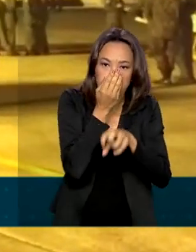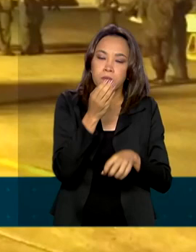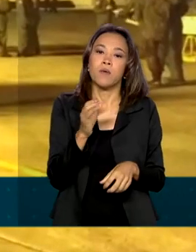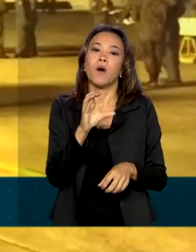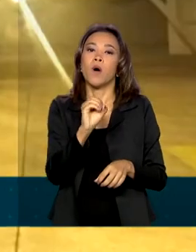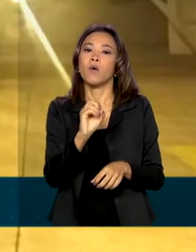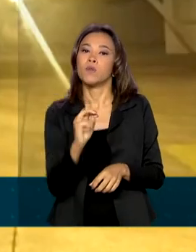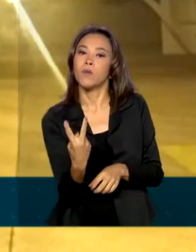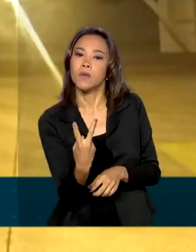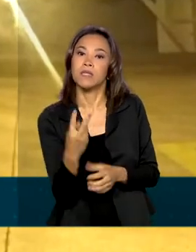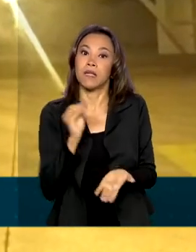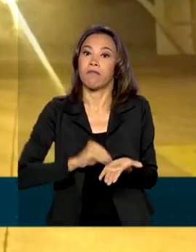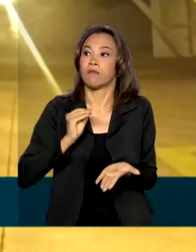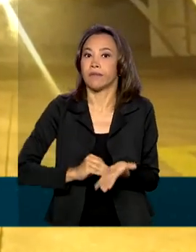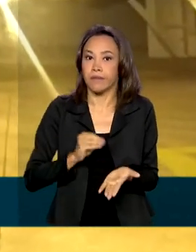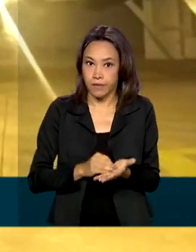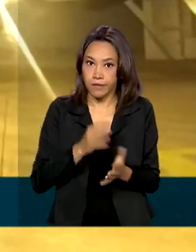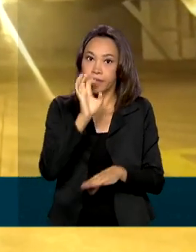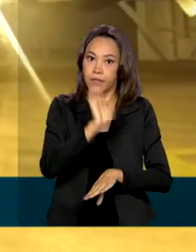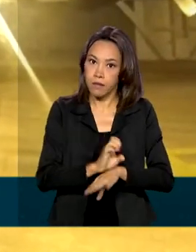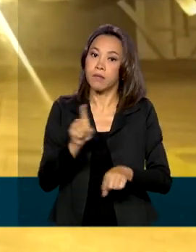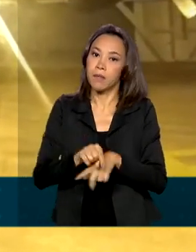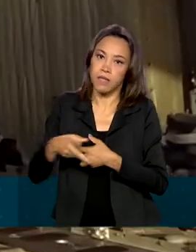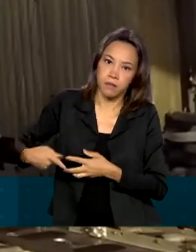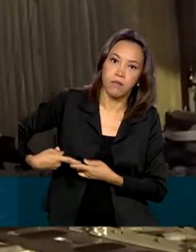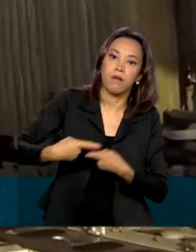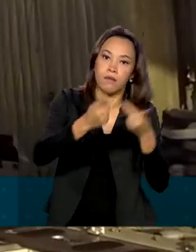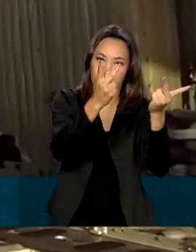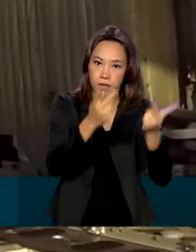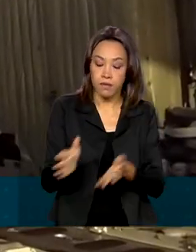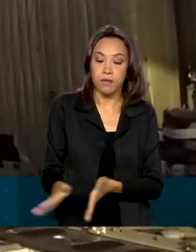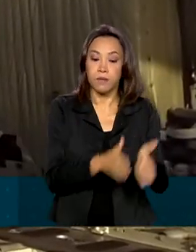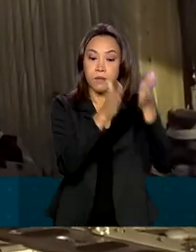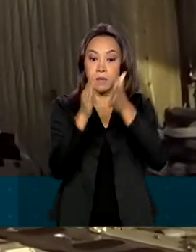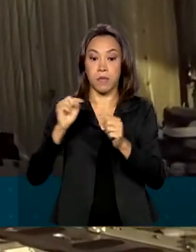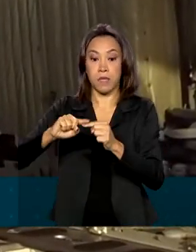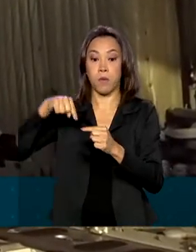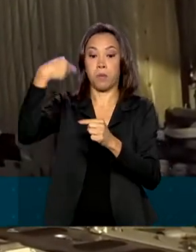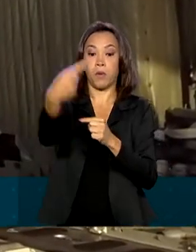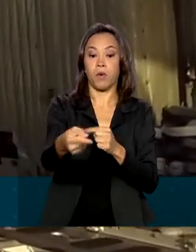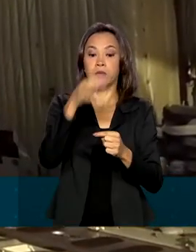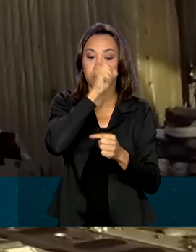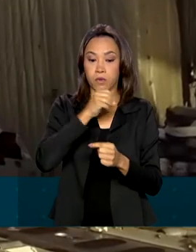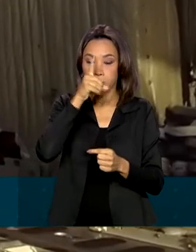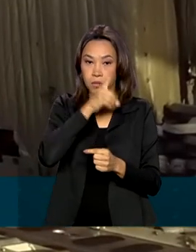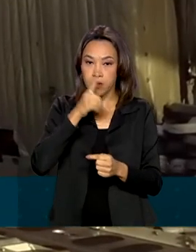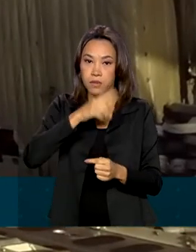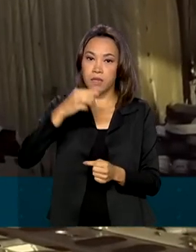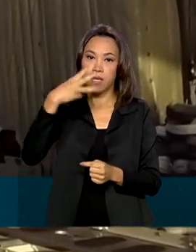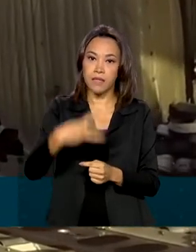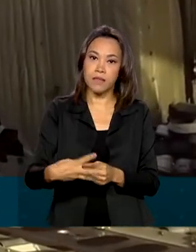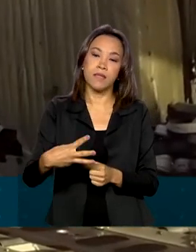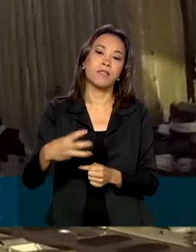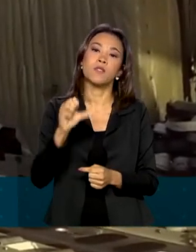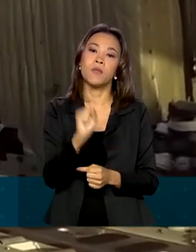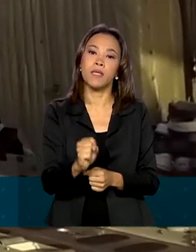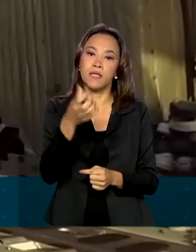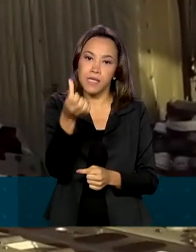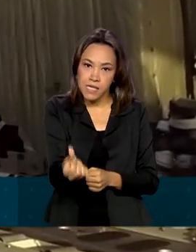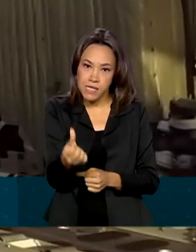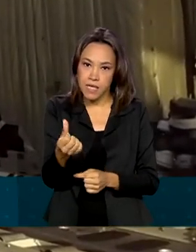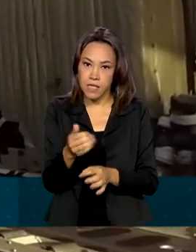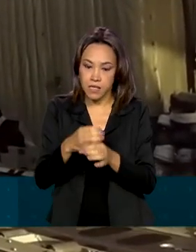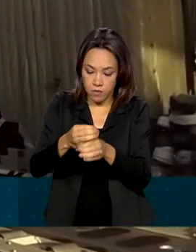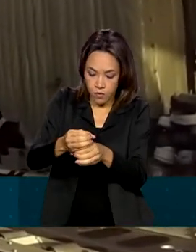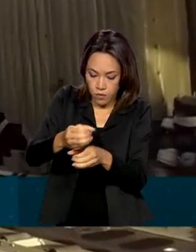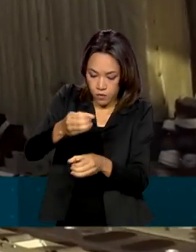falta no Estado, também estão sendo transportados. Até o próximo domingo, 386 cilindros do gás devem